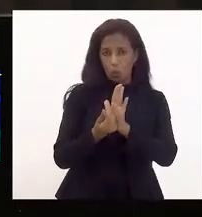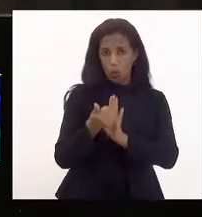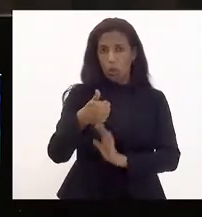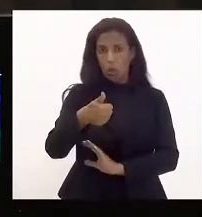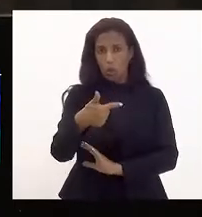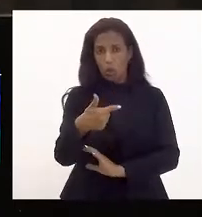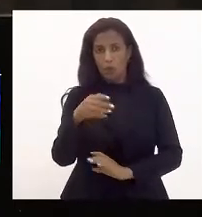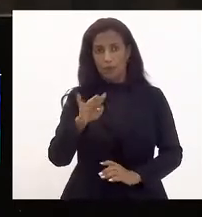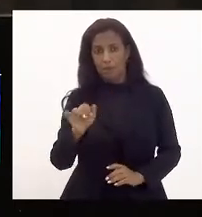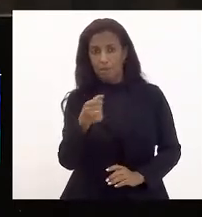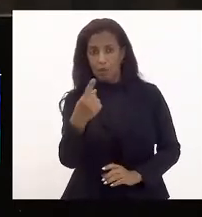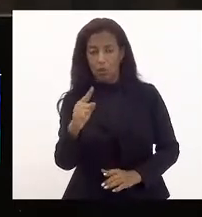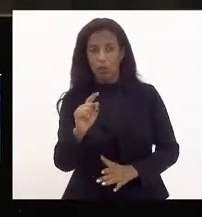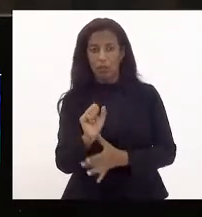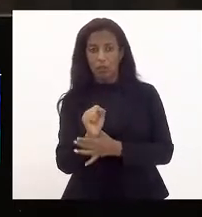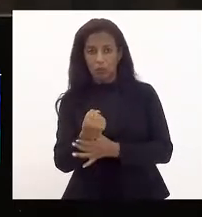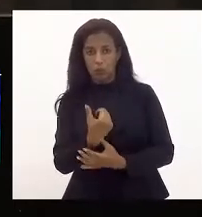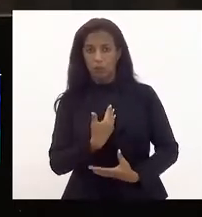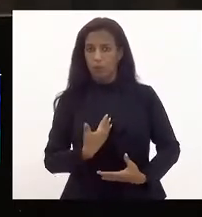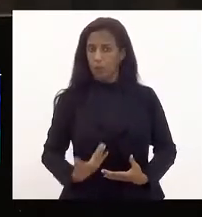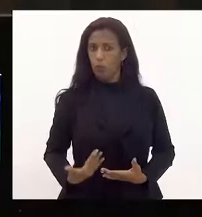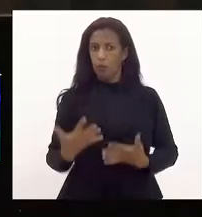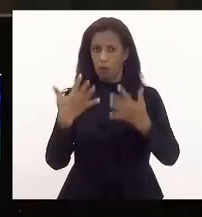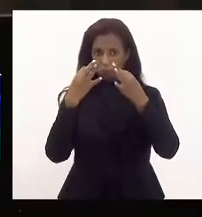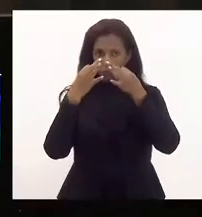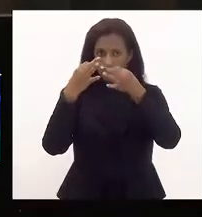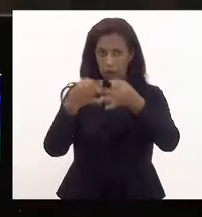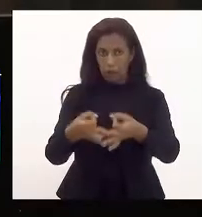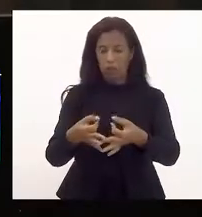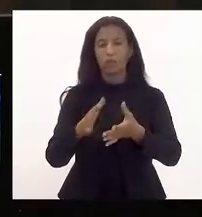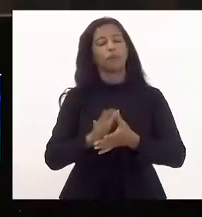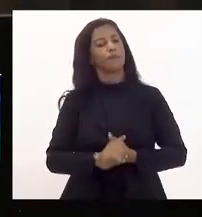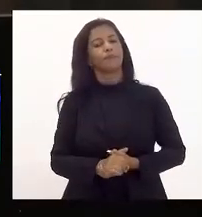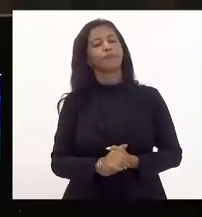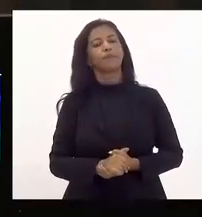12 bilhões para a segurança pública, o que nos chama muita atenção,